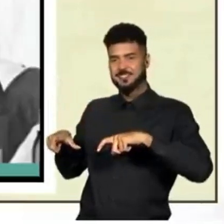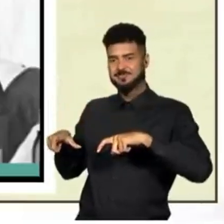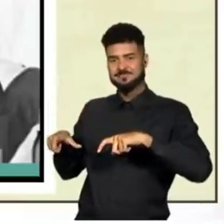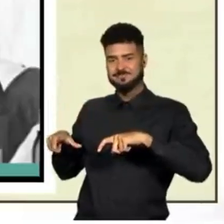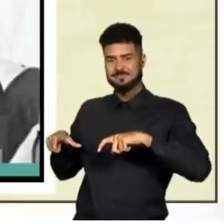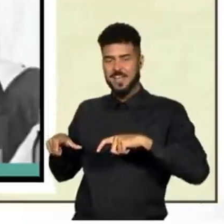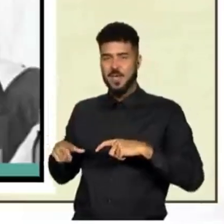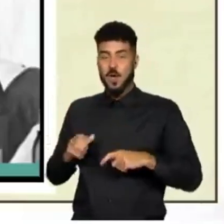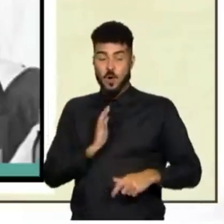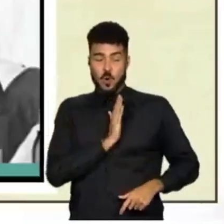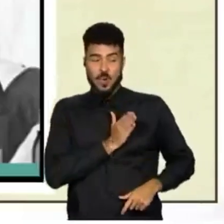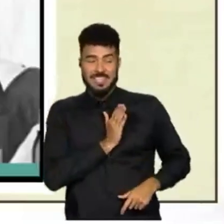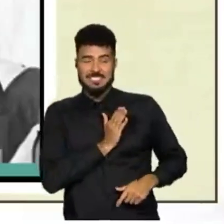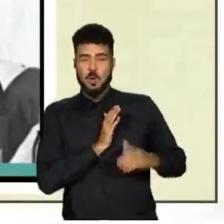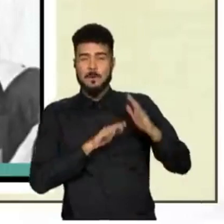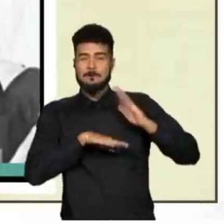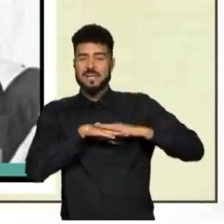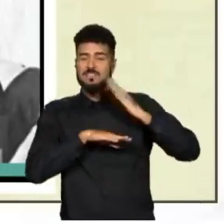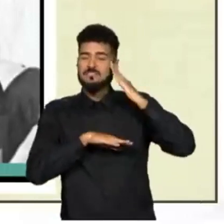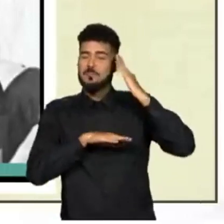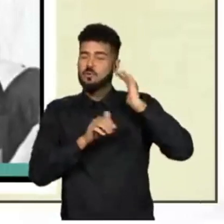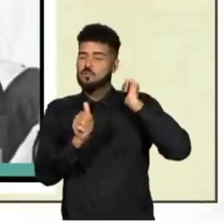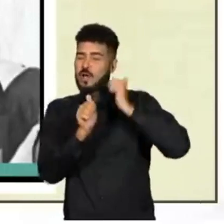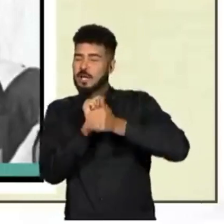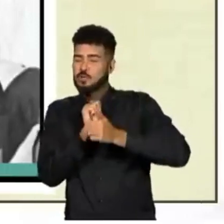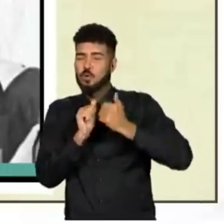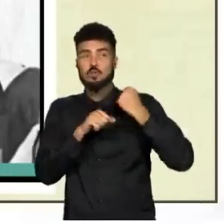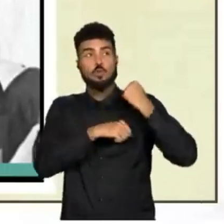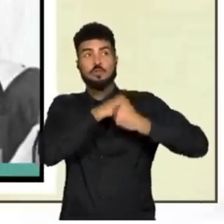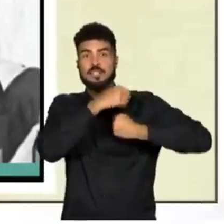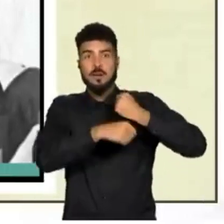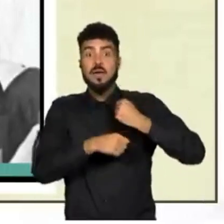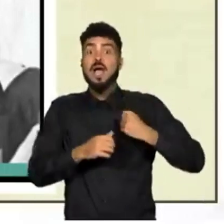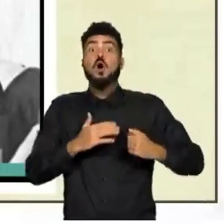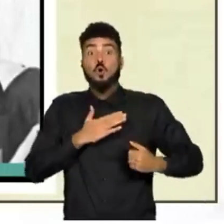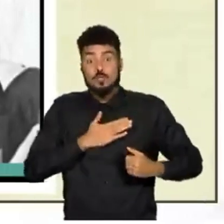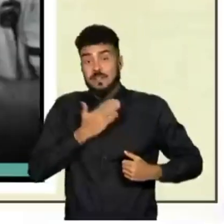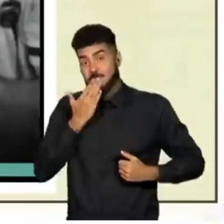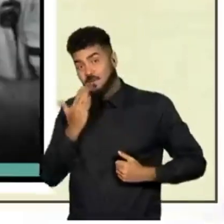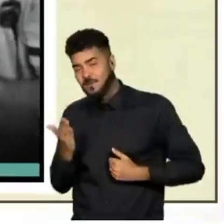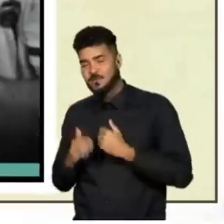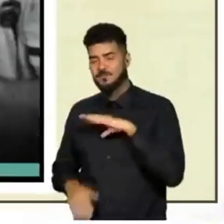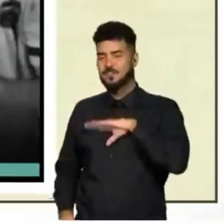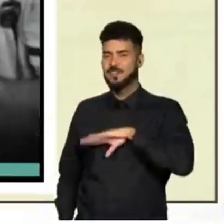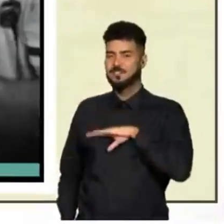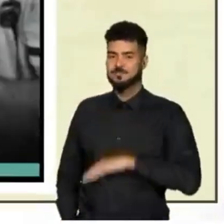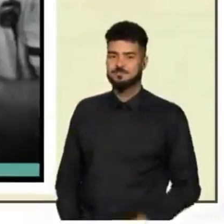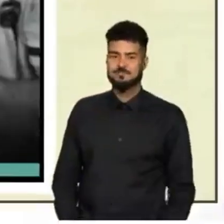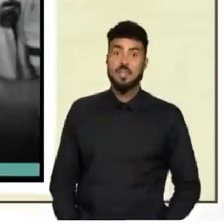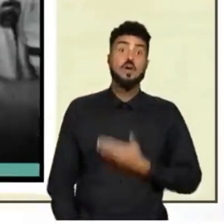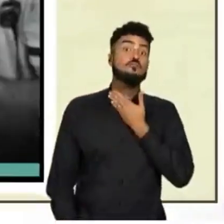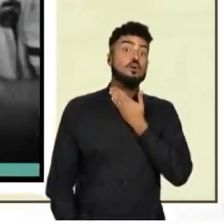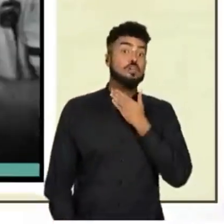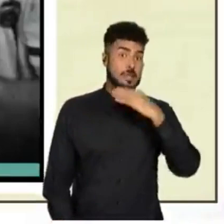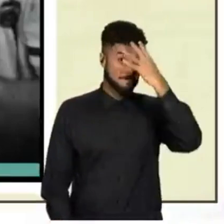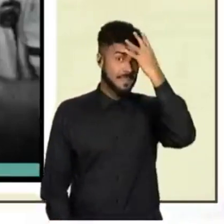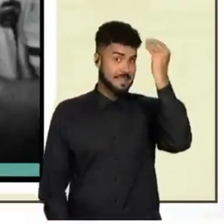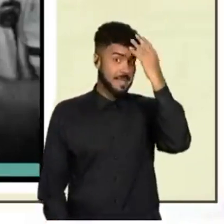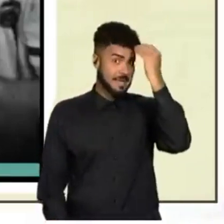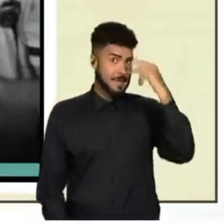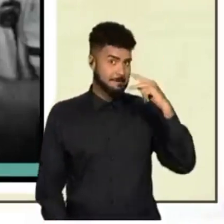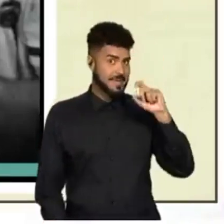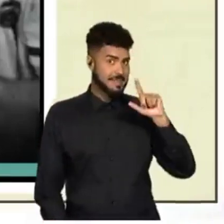fechando o anel lá de São Januário, e botando uma capacidade maior do estádio, é claro que não é obrigação da 777, é